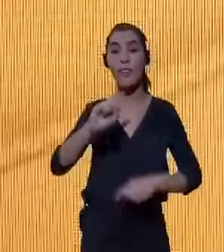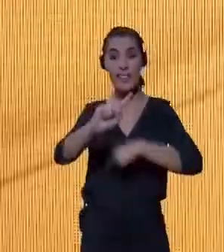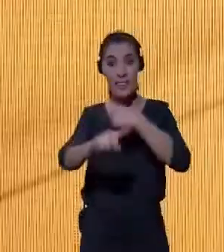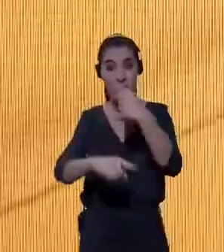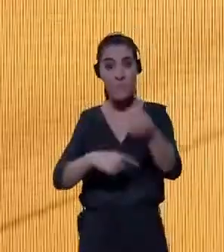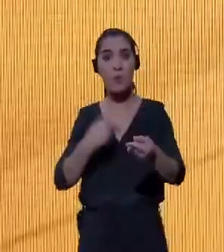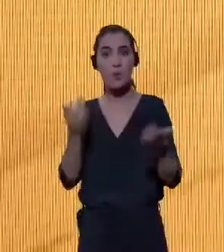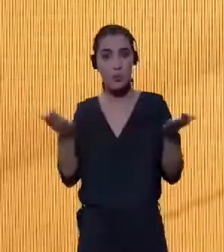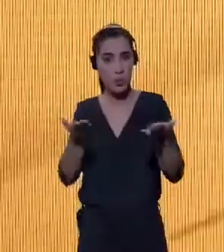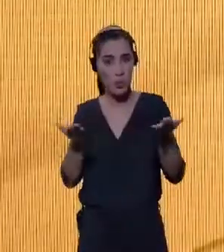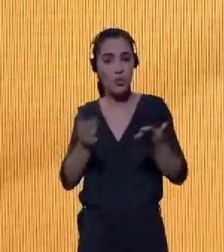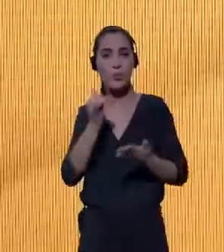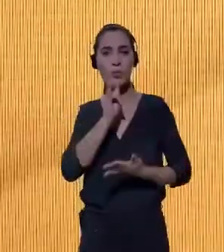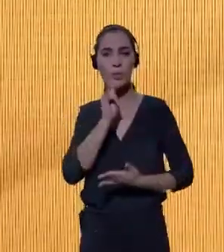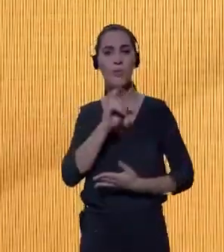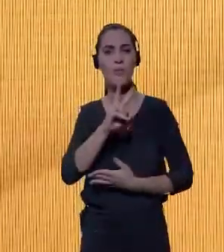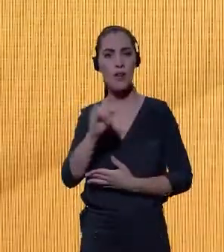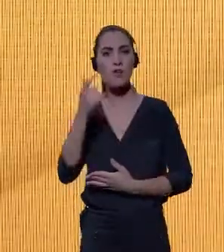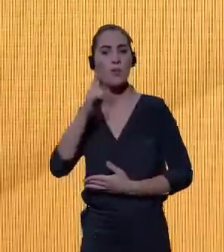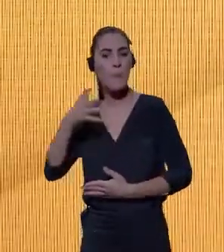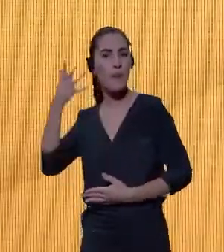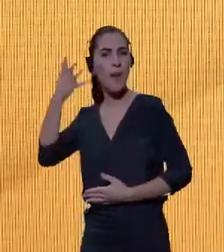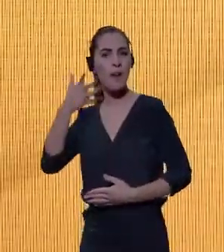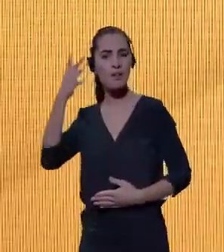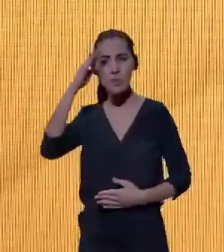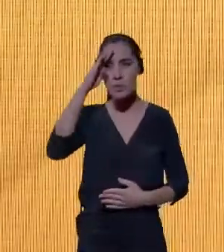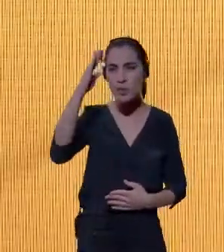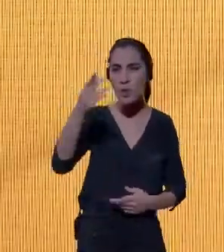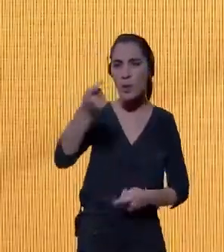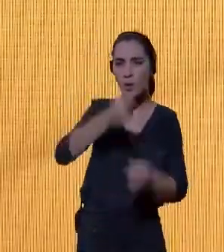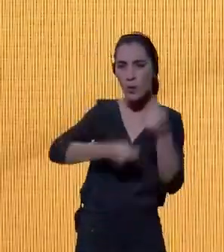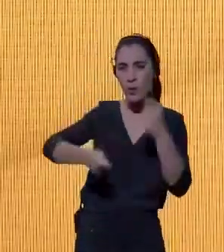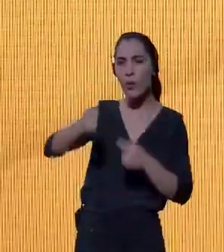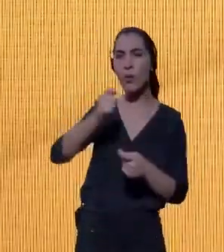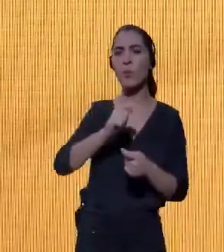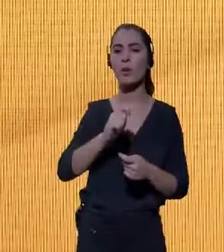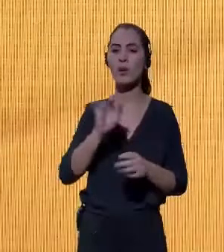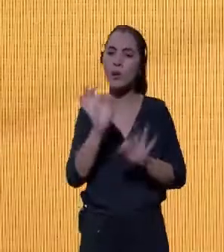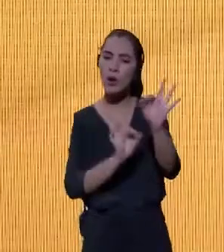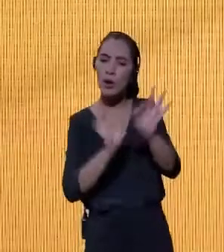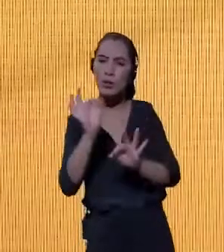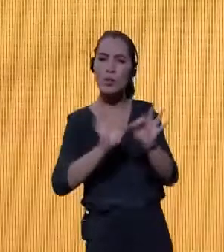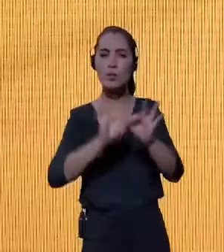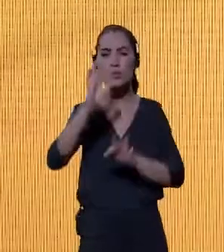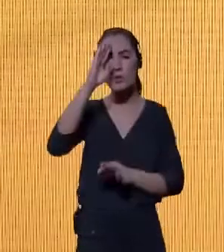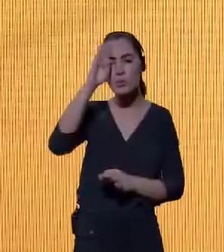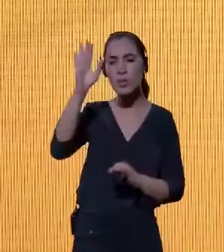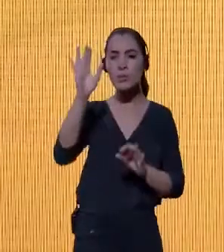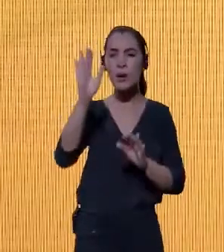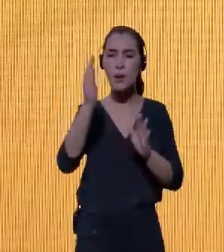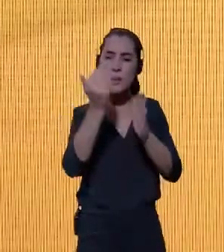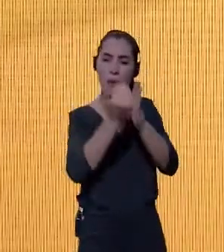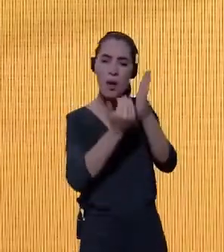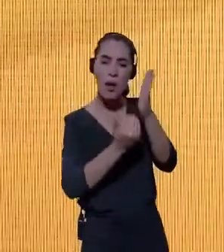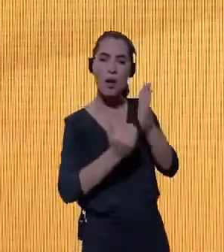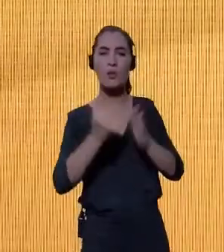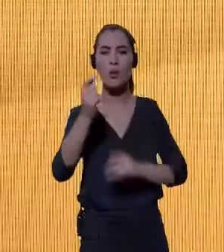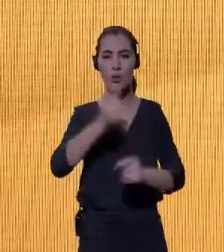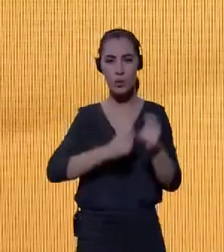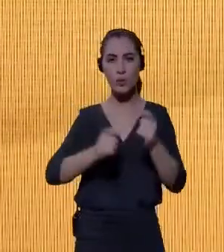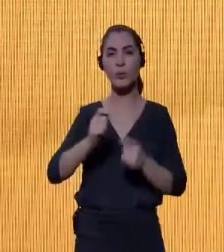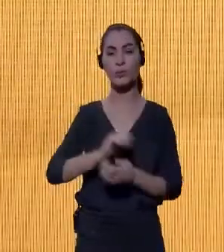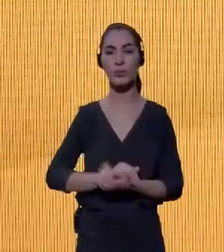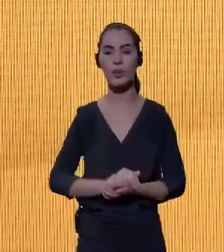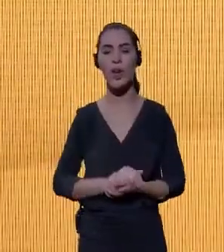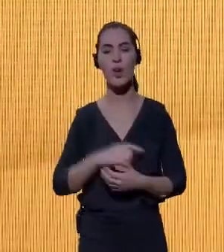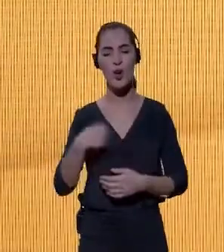que assessoram e coordenam os planos econômicos dos presidenciáveis, e, para nós, é uma satisfação poder